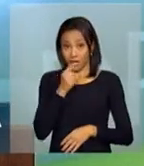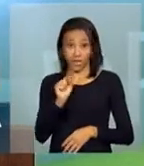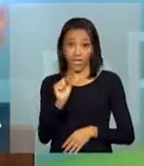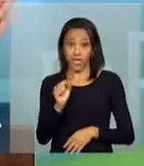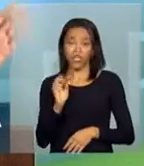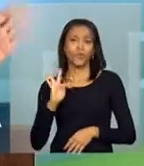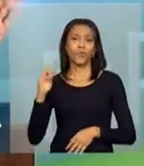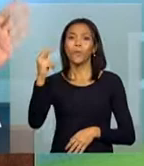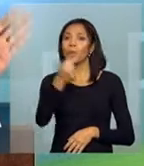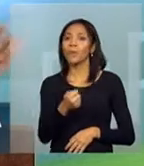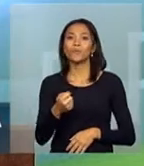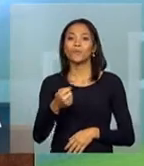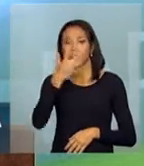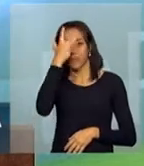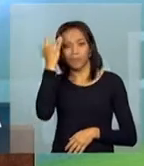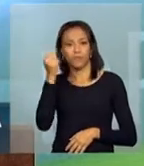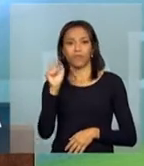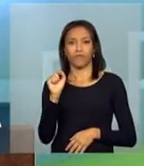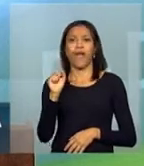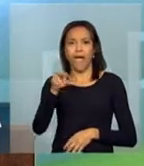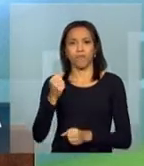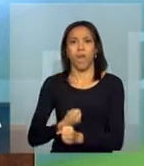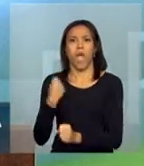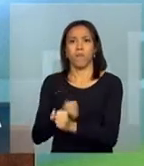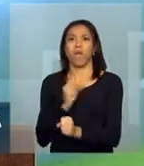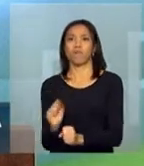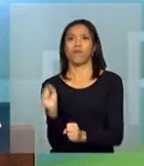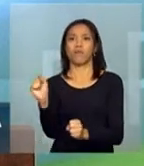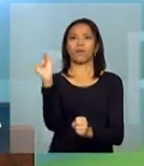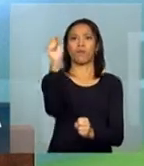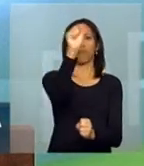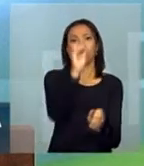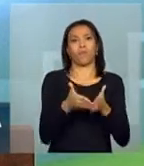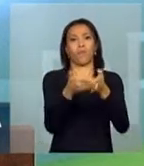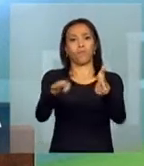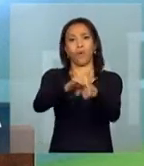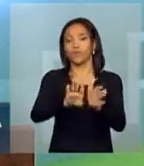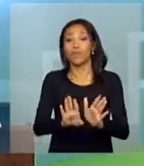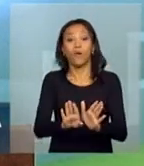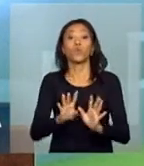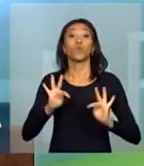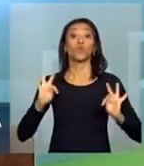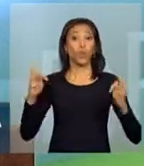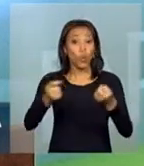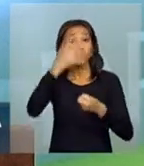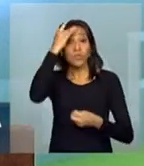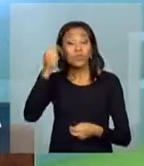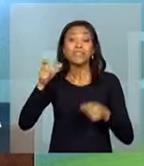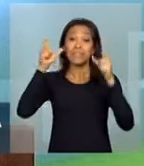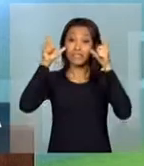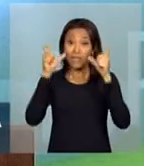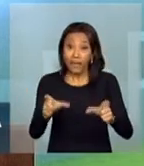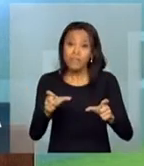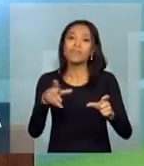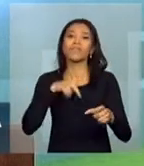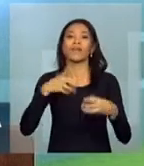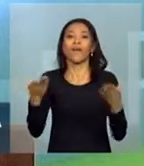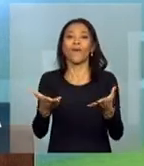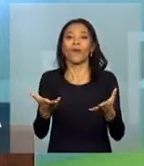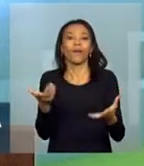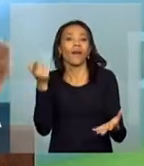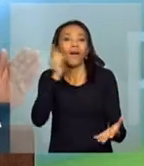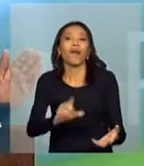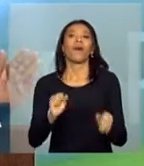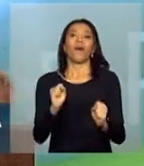brasileiros farão um porto, nós estamos dizendo o seguinte, todos os interessados têm agora uma oportunidade.